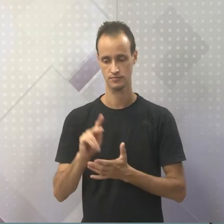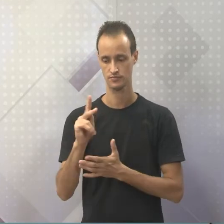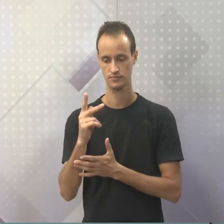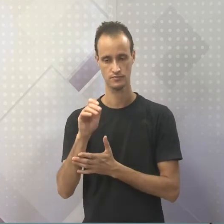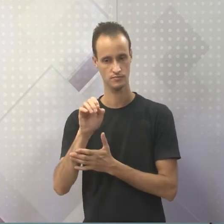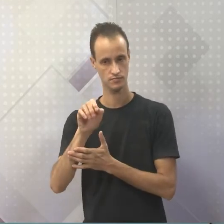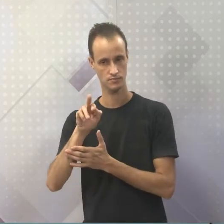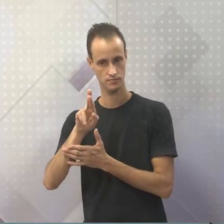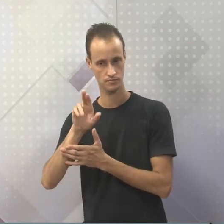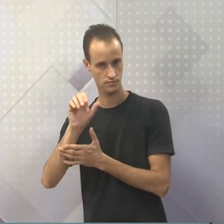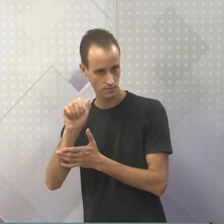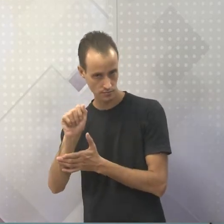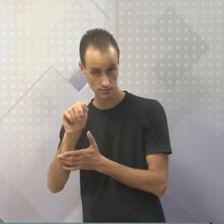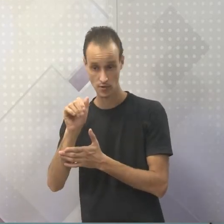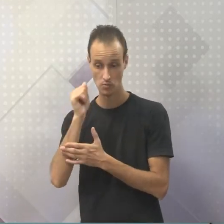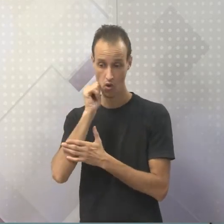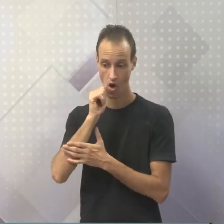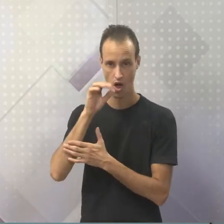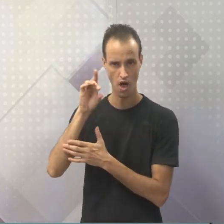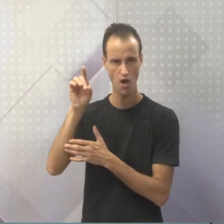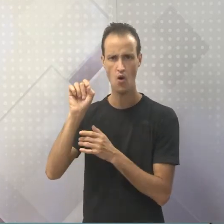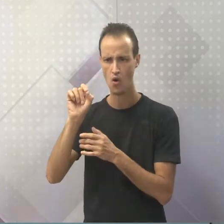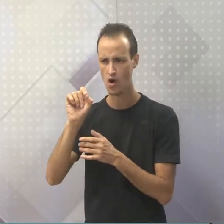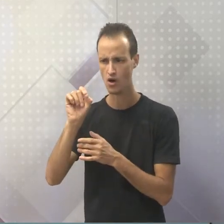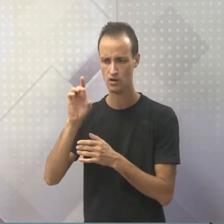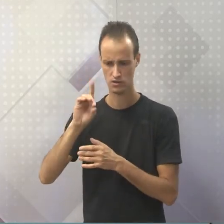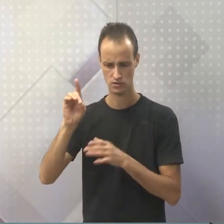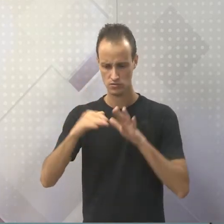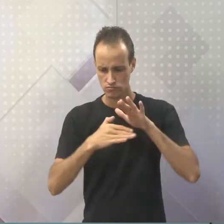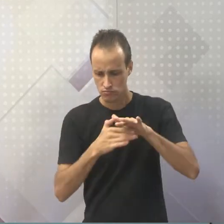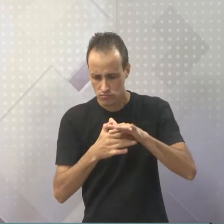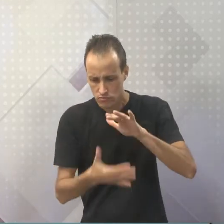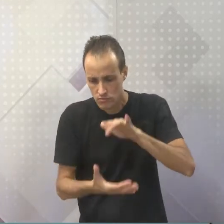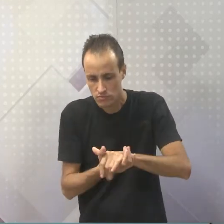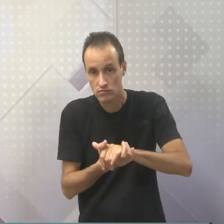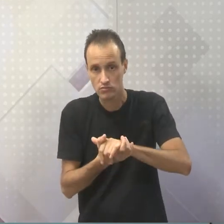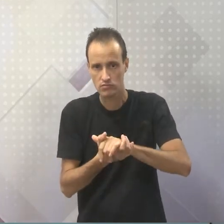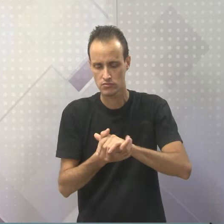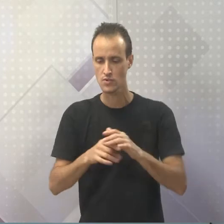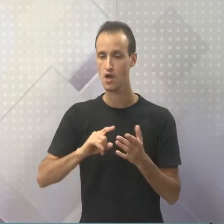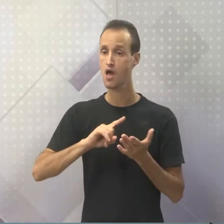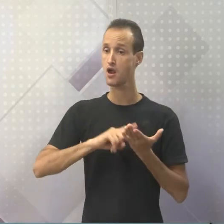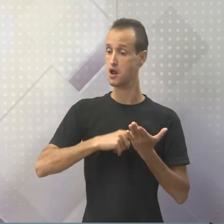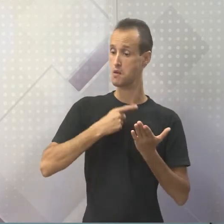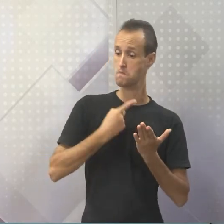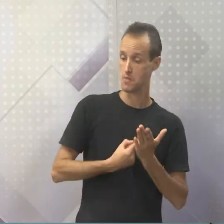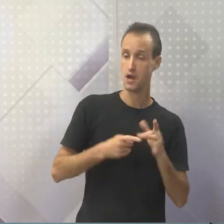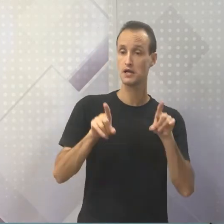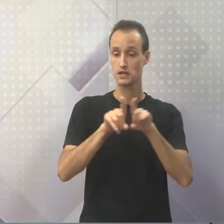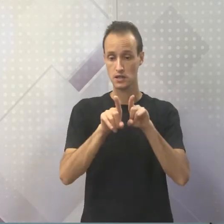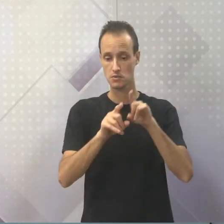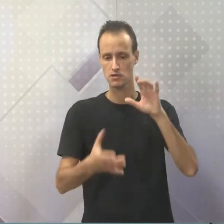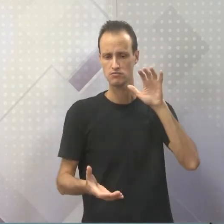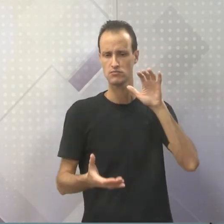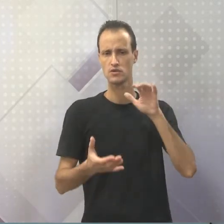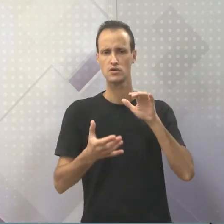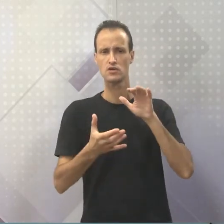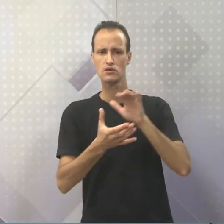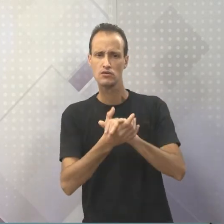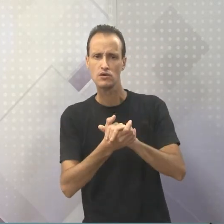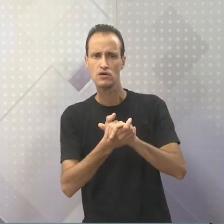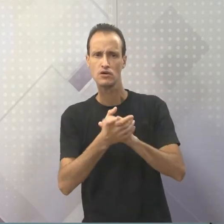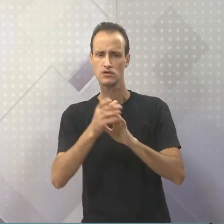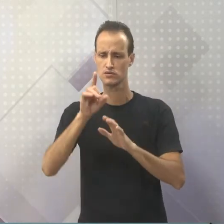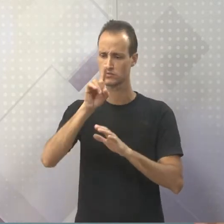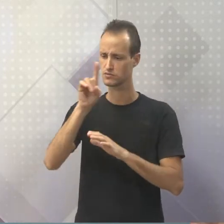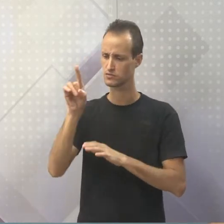Era... Falar sobre a deusa era. Era ela, era a deusa que produziu o casamento. Era irmã e esposa de Zeus. Aí vocês me perguntam,